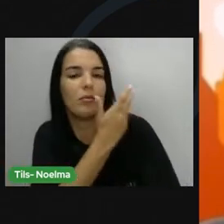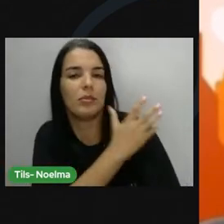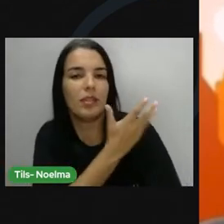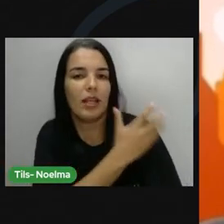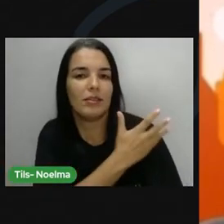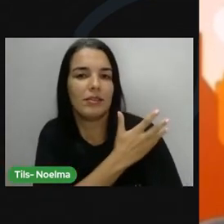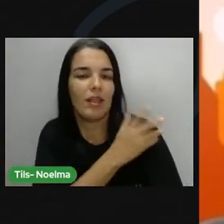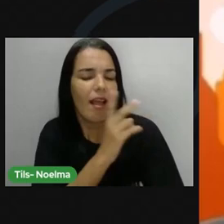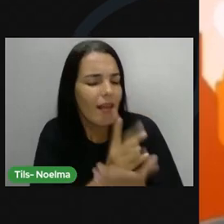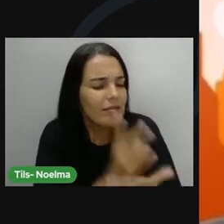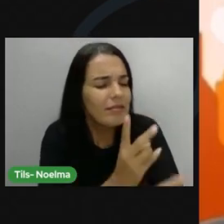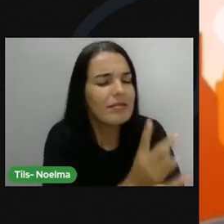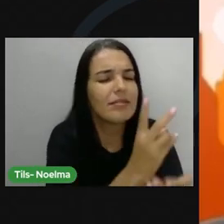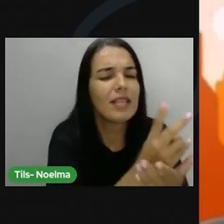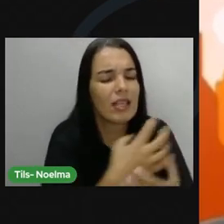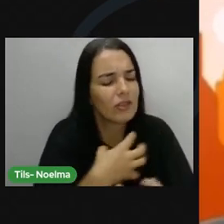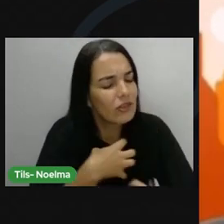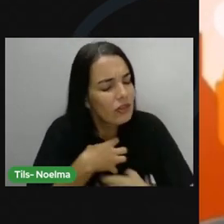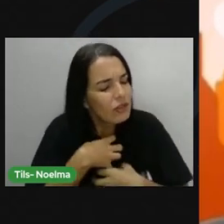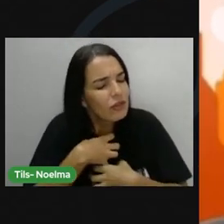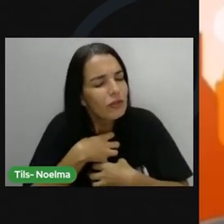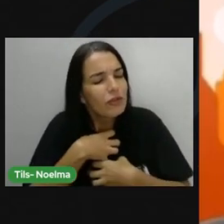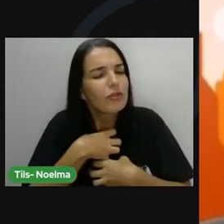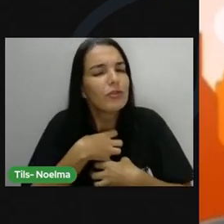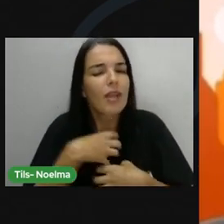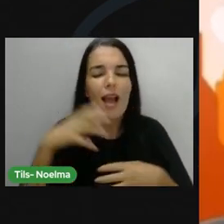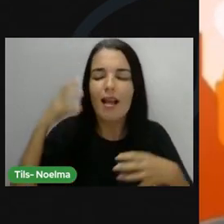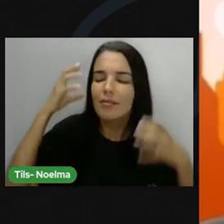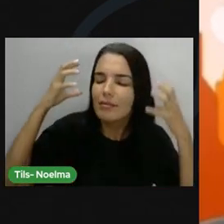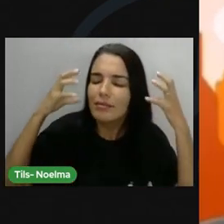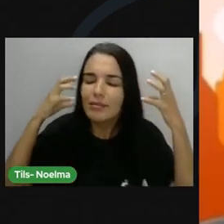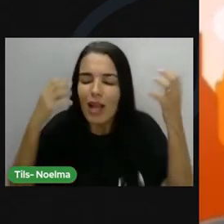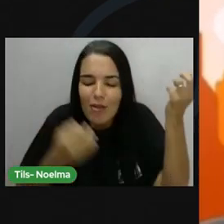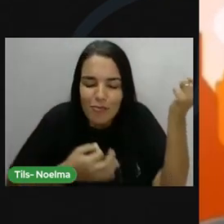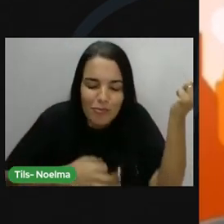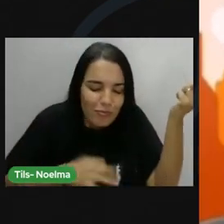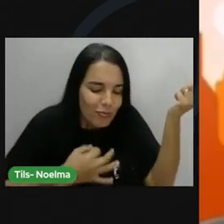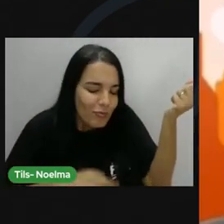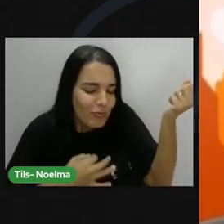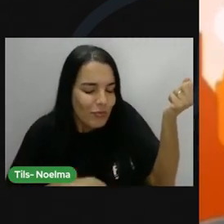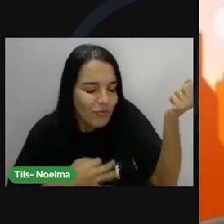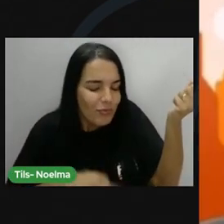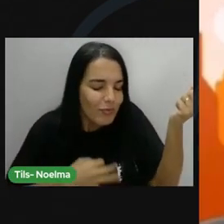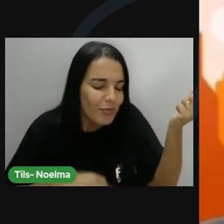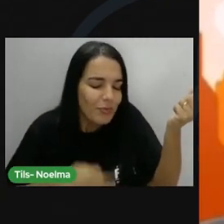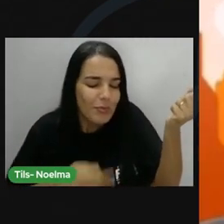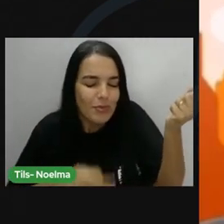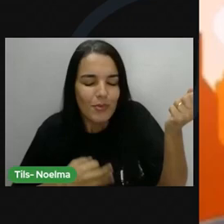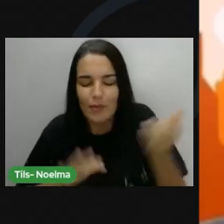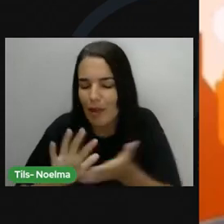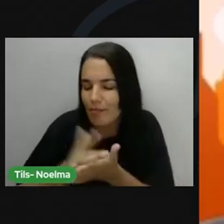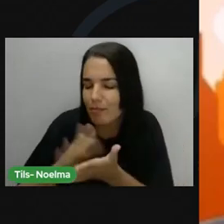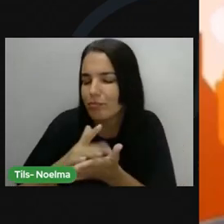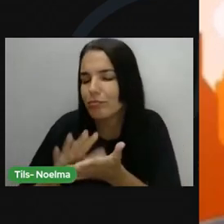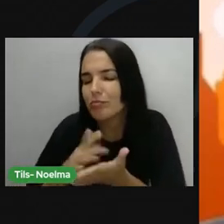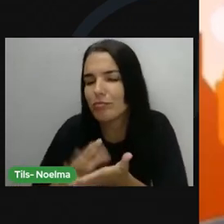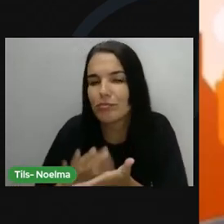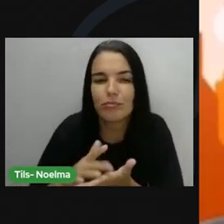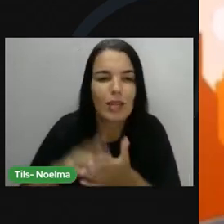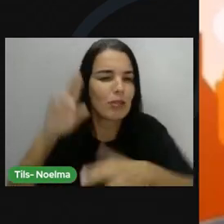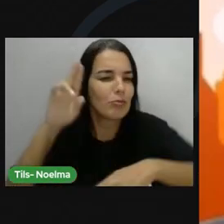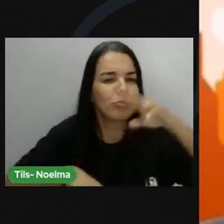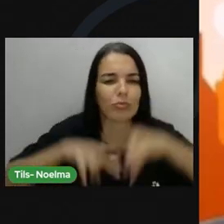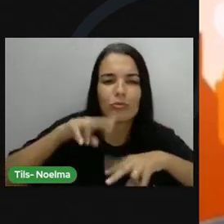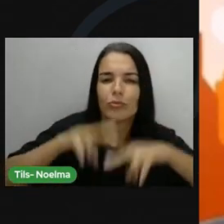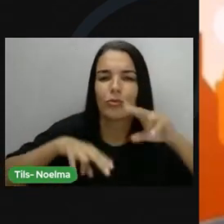E assim poder sentir, ao som de um violão, a que chabeira o rezado São Gonçalo, São João.